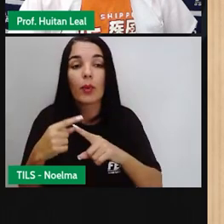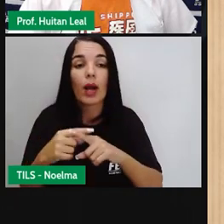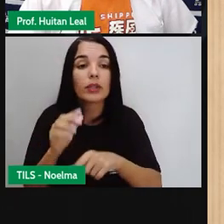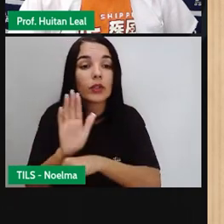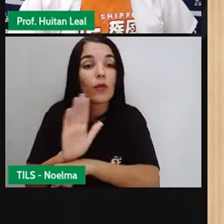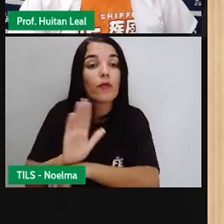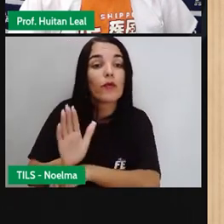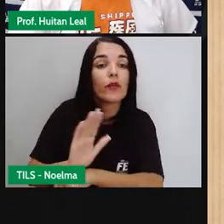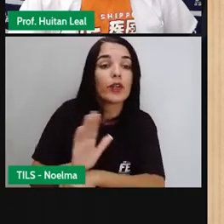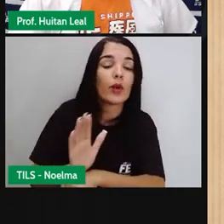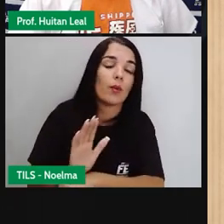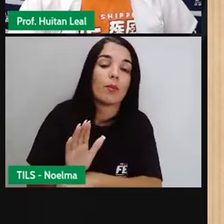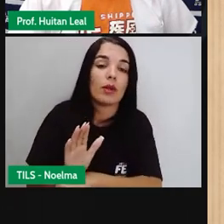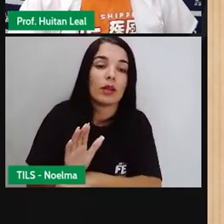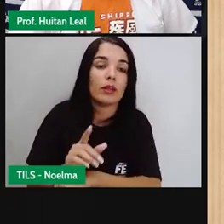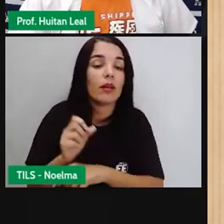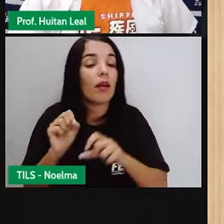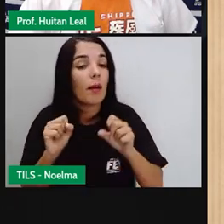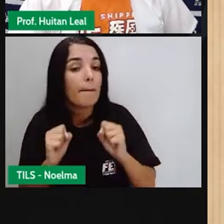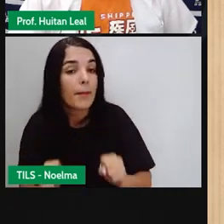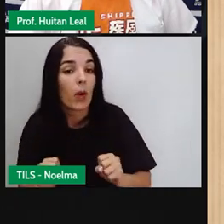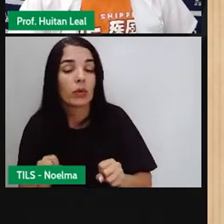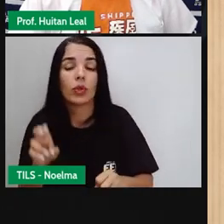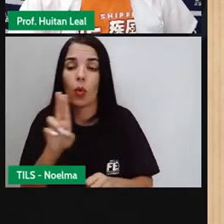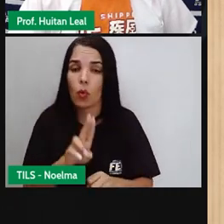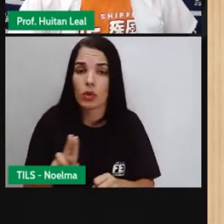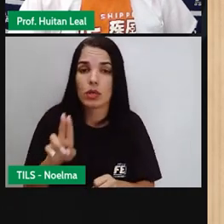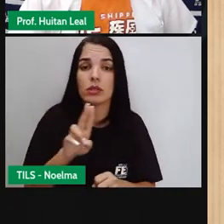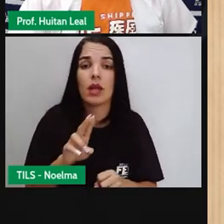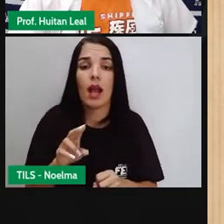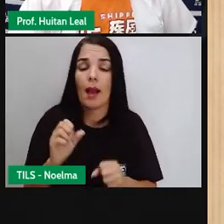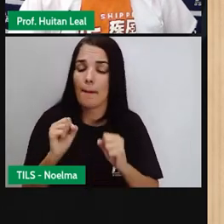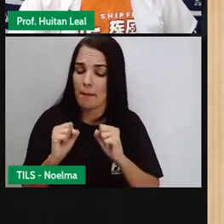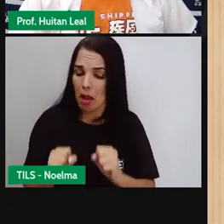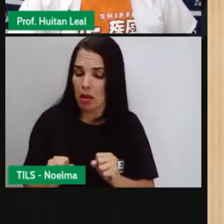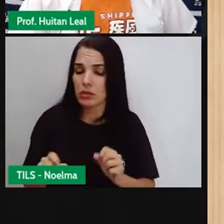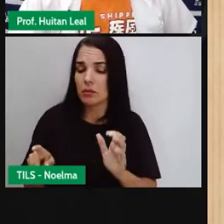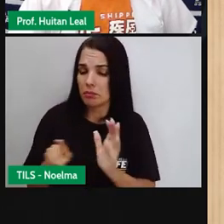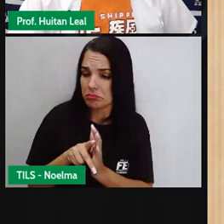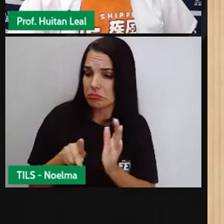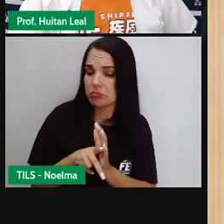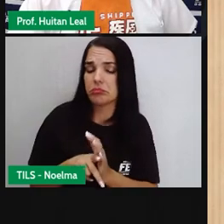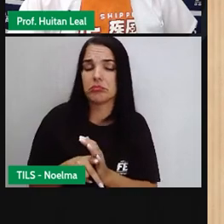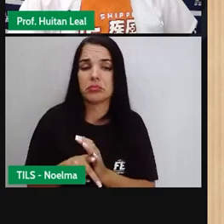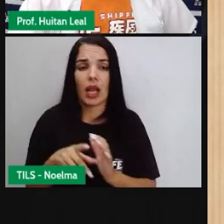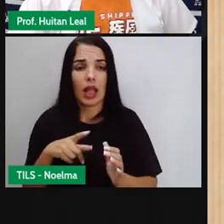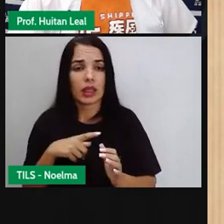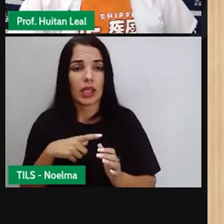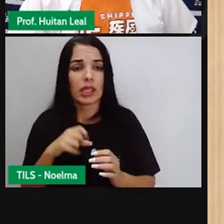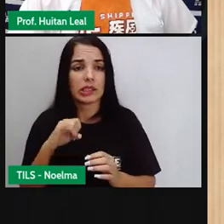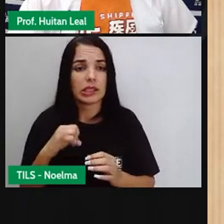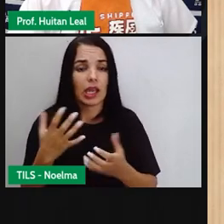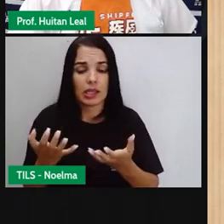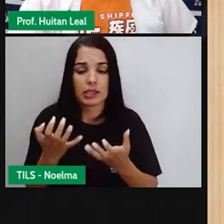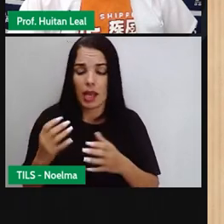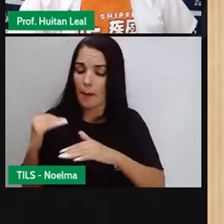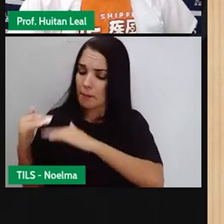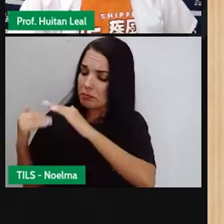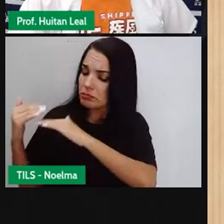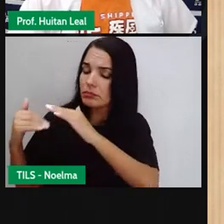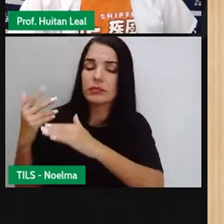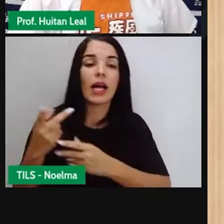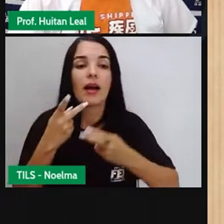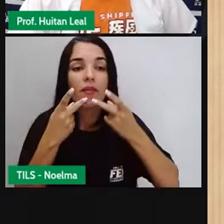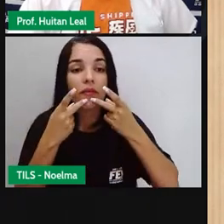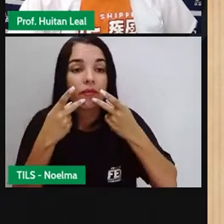animado. E que você pode utilizar como ponto de referência. Para produzir aquilo que você fala. Para